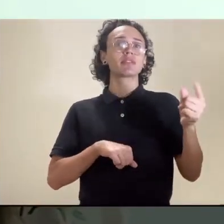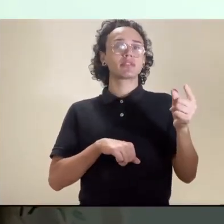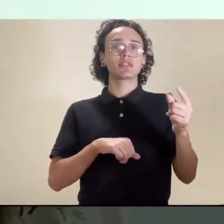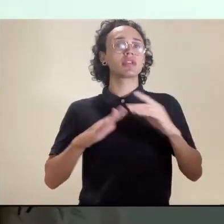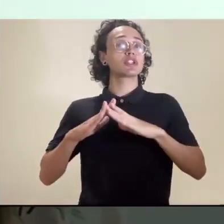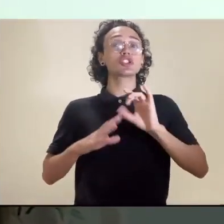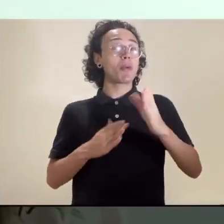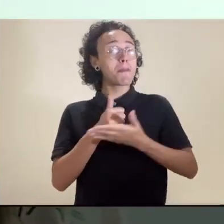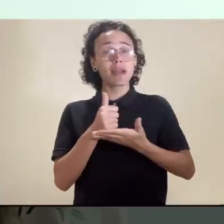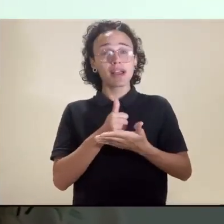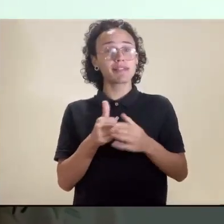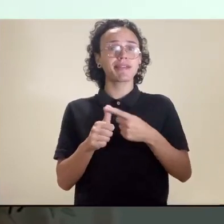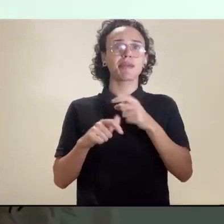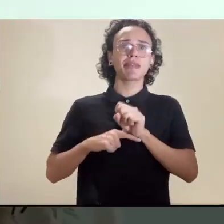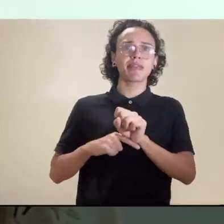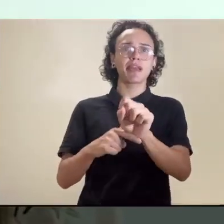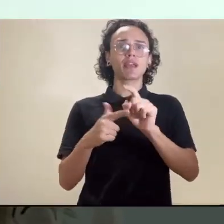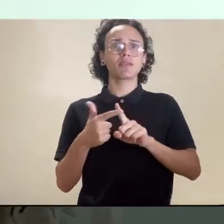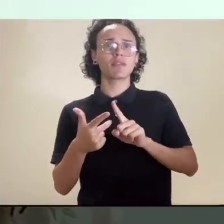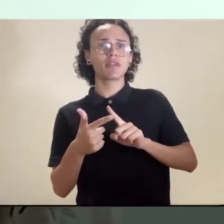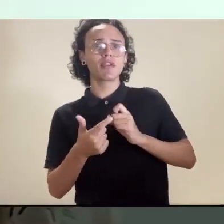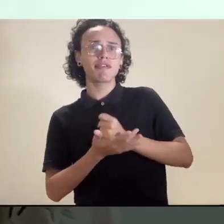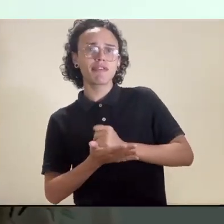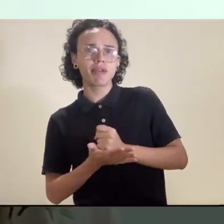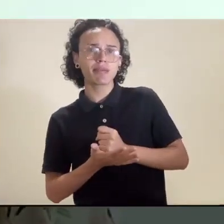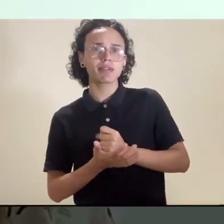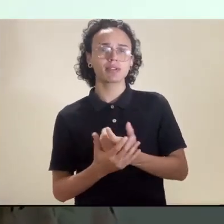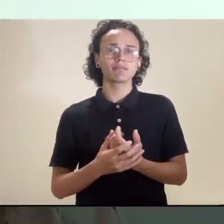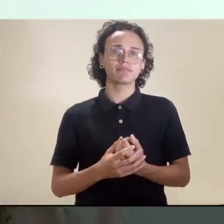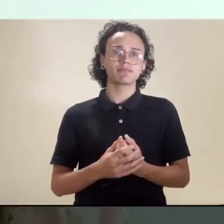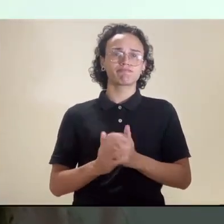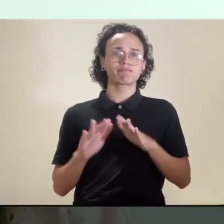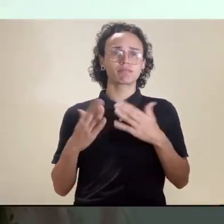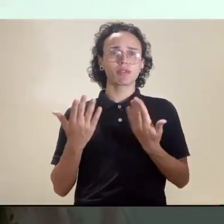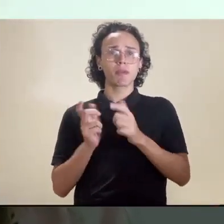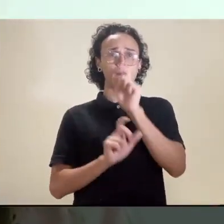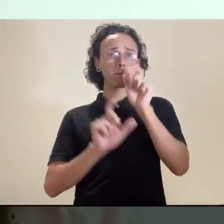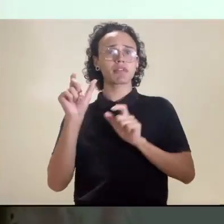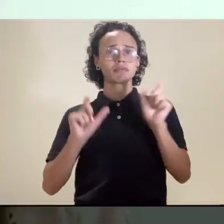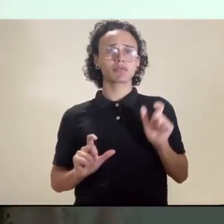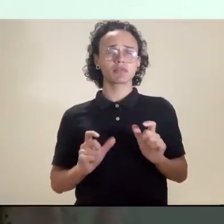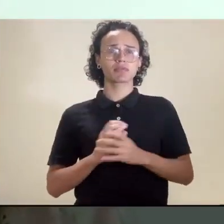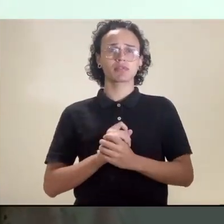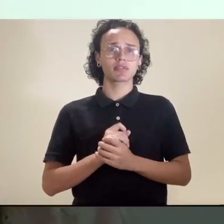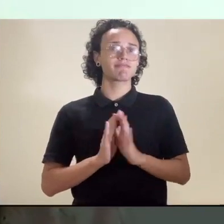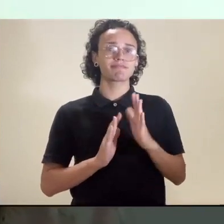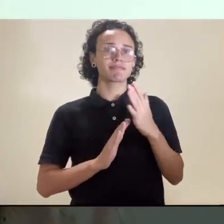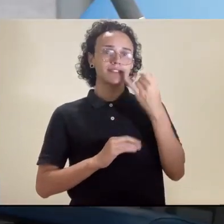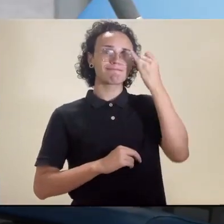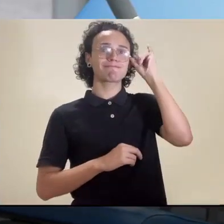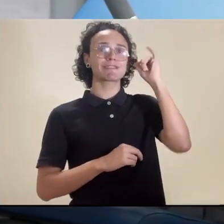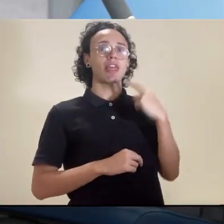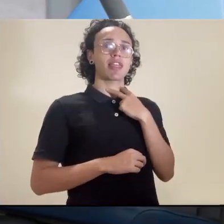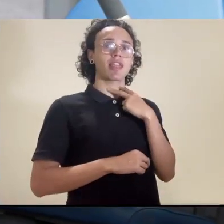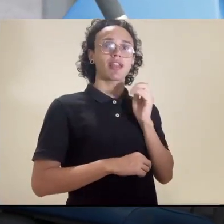necessidades de compras de supermercado ou de farmácias, então as pessoas ficaram privadas